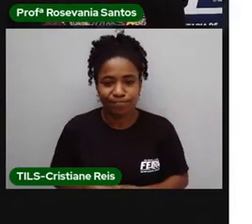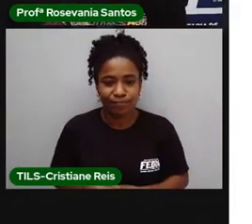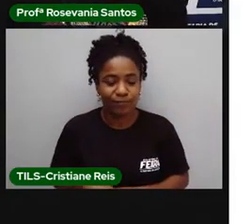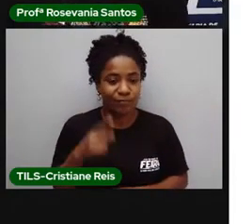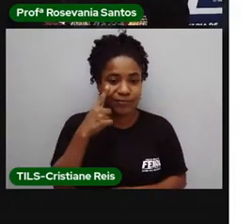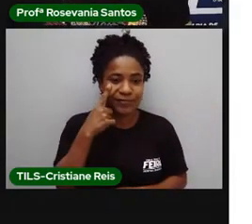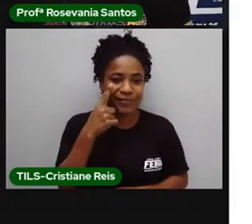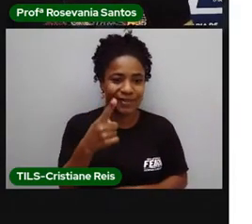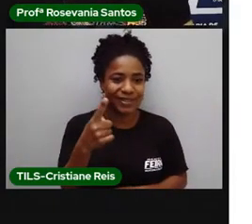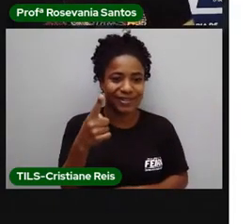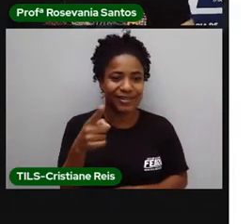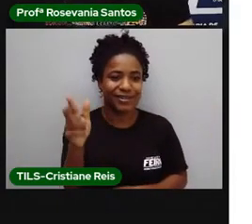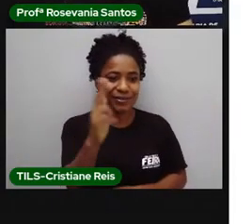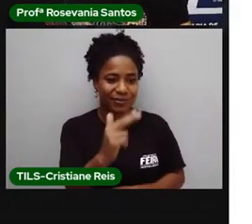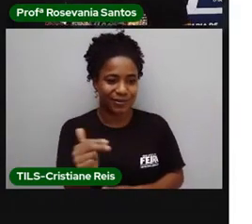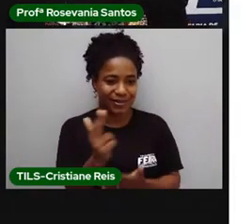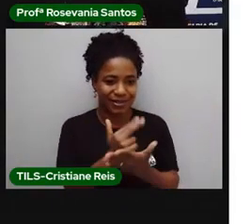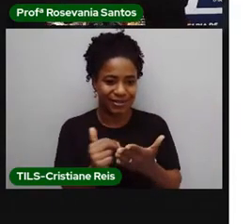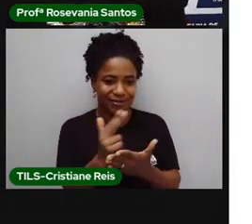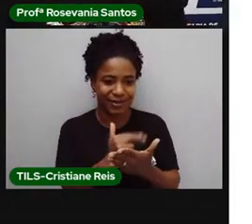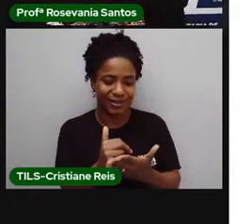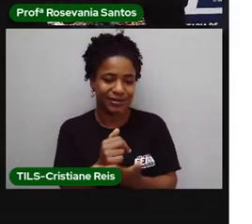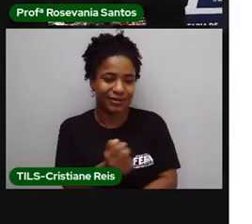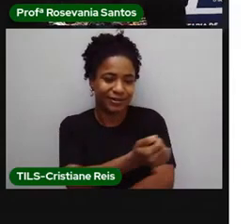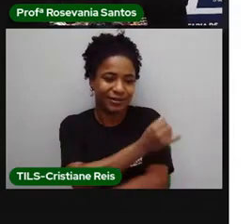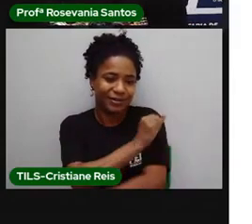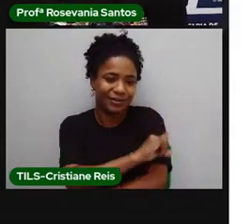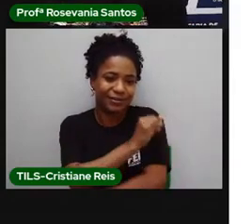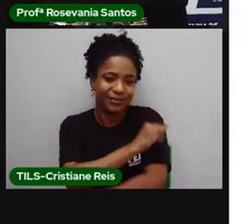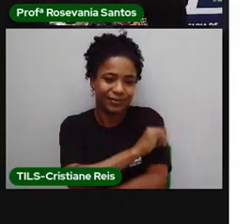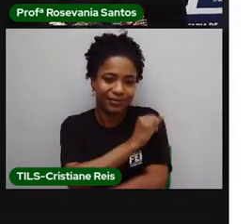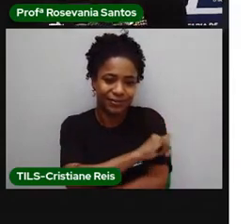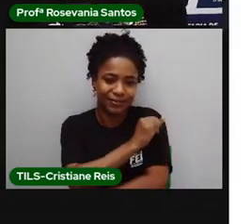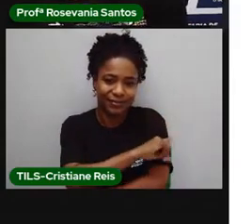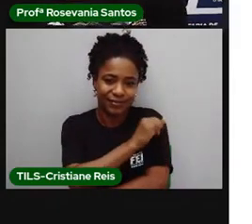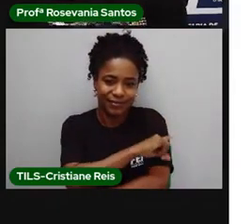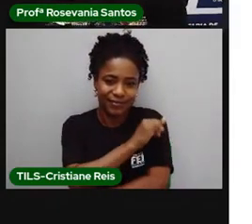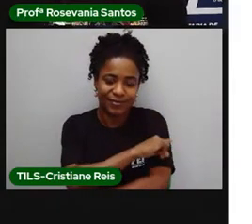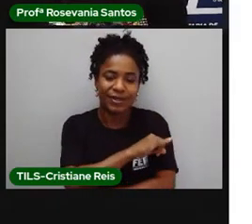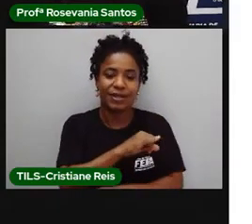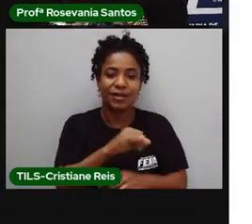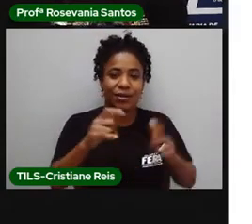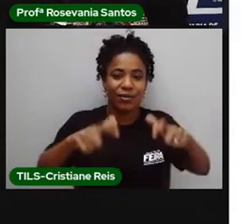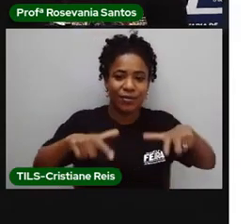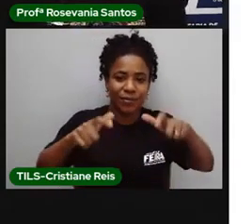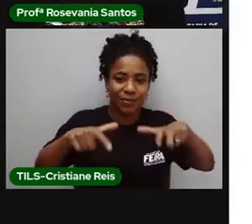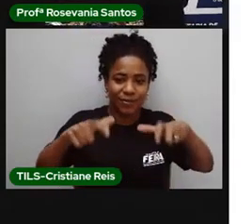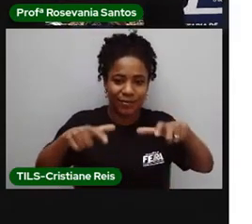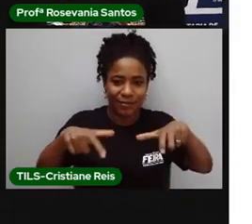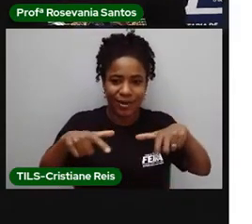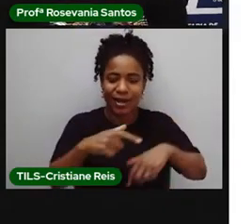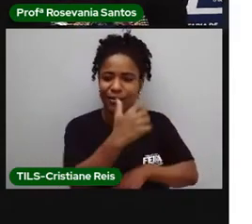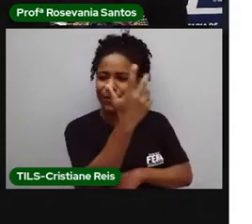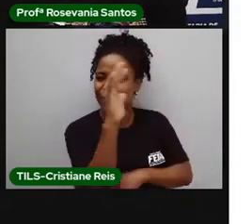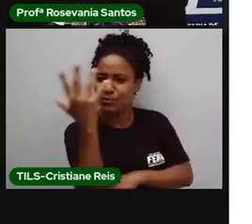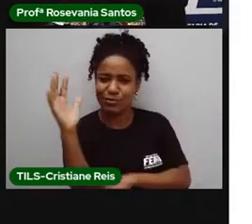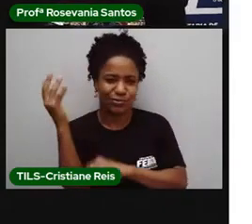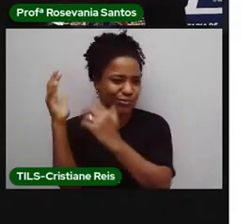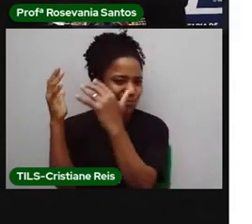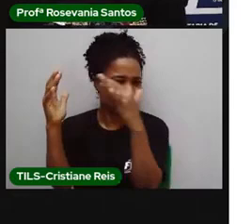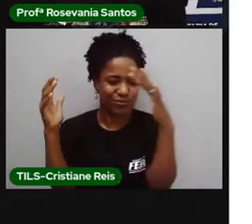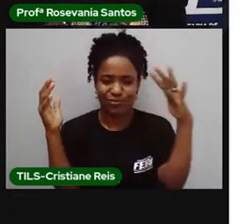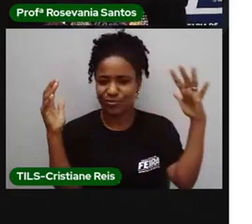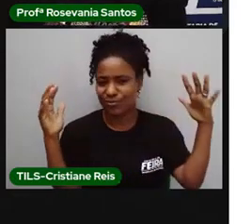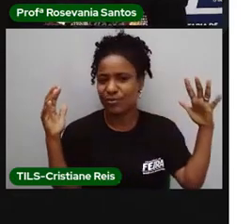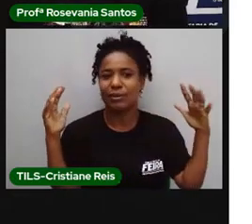Janeiro, onde pega um bairro de bastante jardim, né, muito arborizado, todo bonitinho